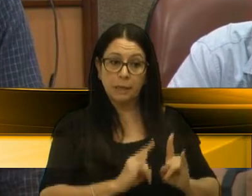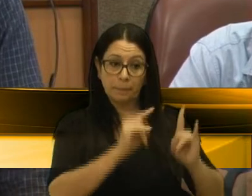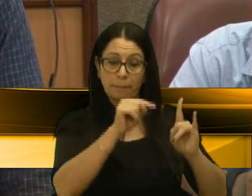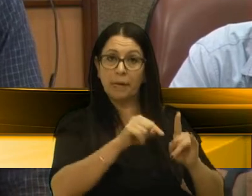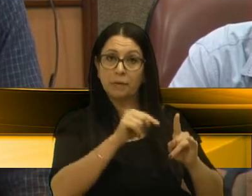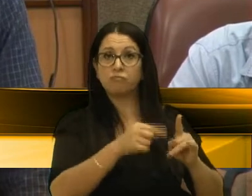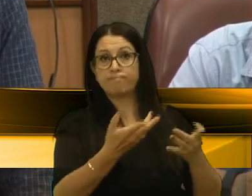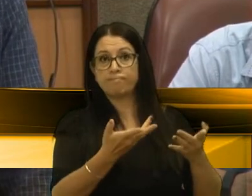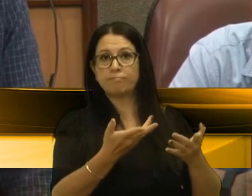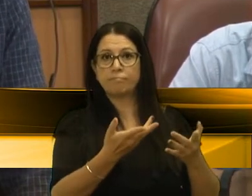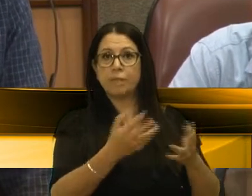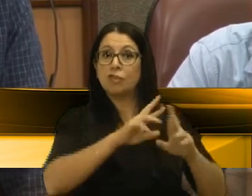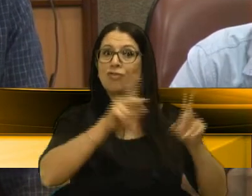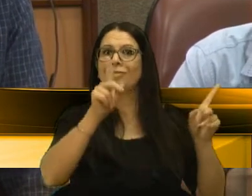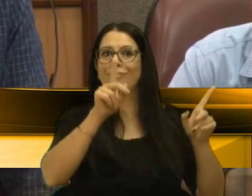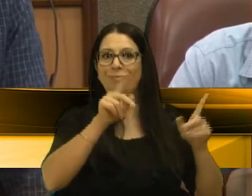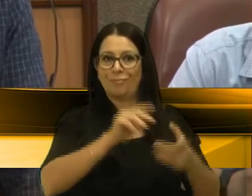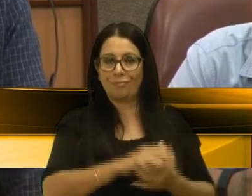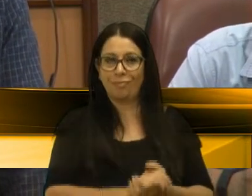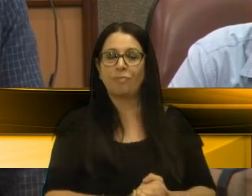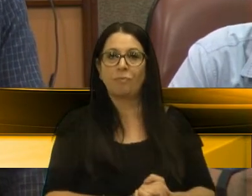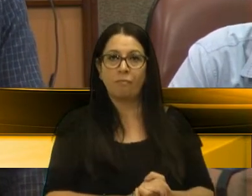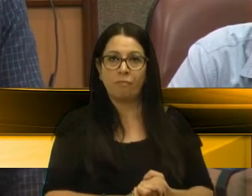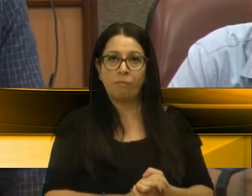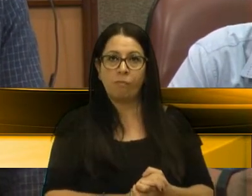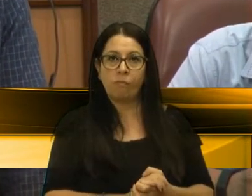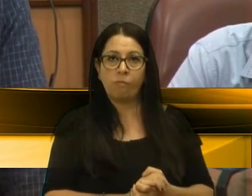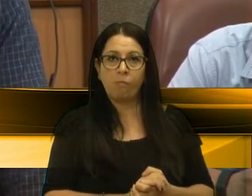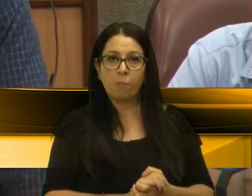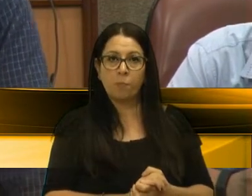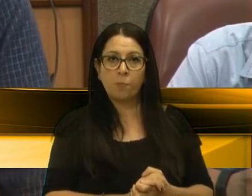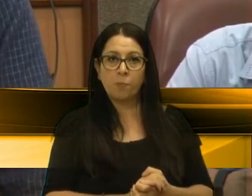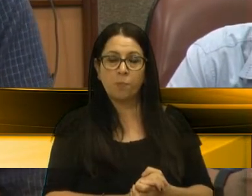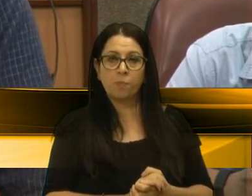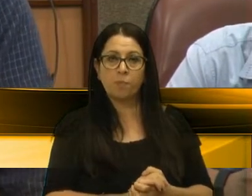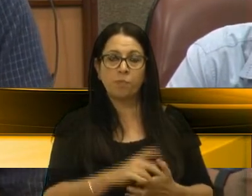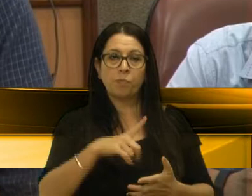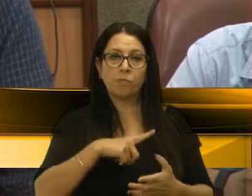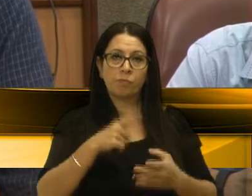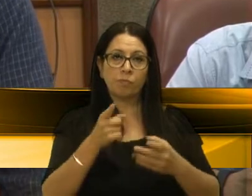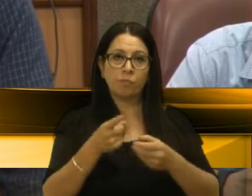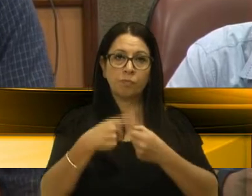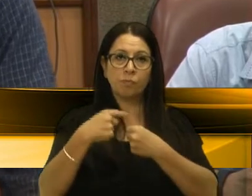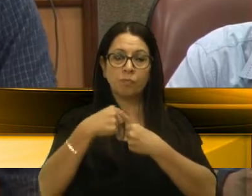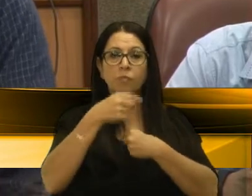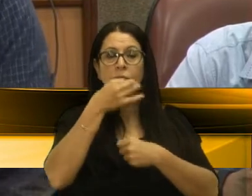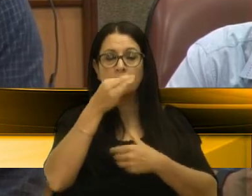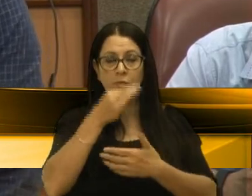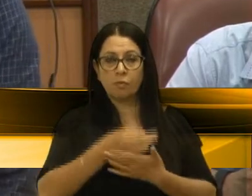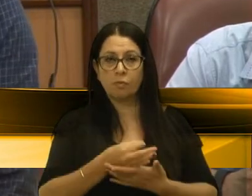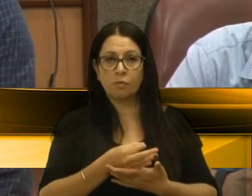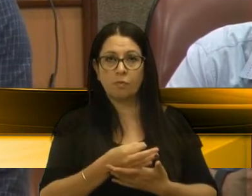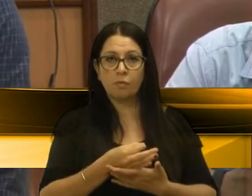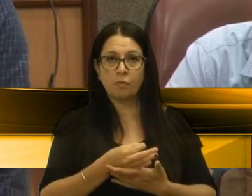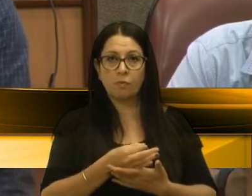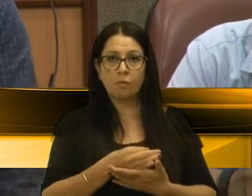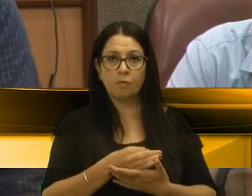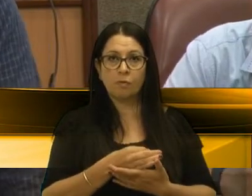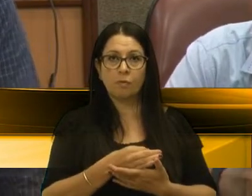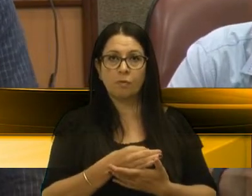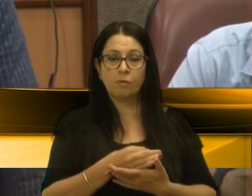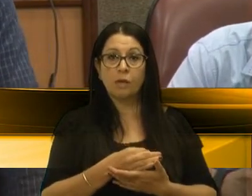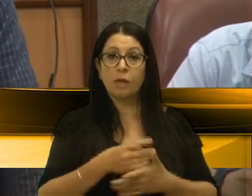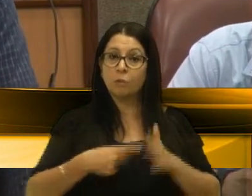um atrativo diferenciado que nós temos em nossa cidade de Caxias do Sul, é um